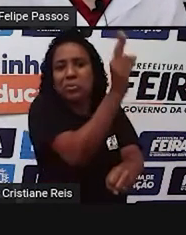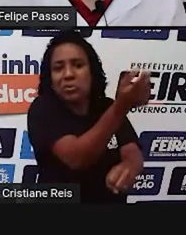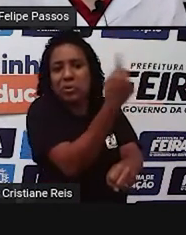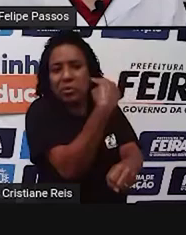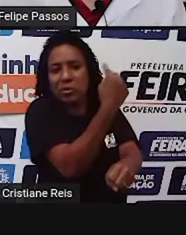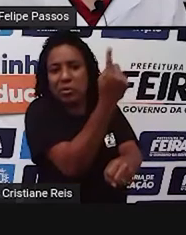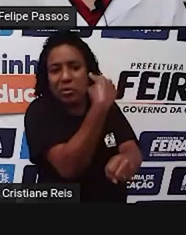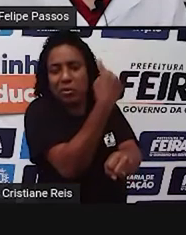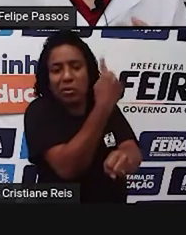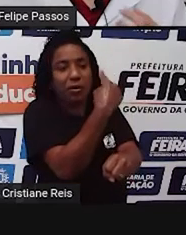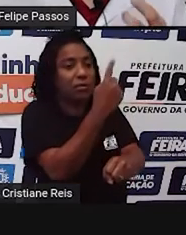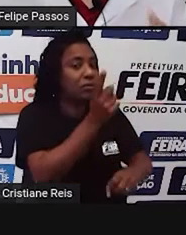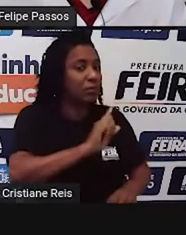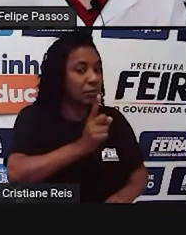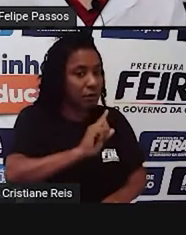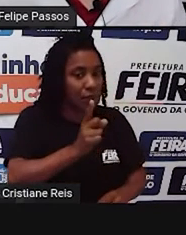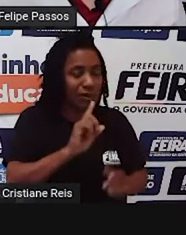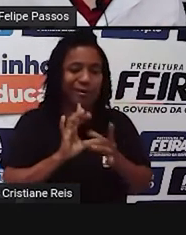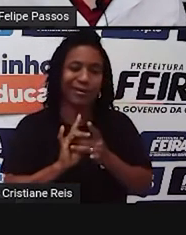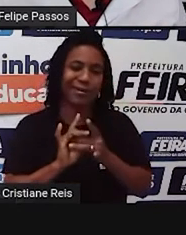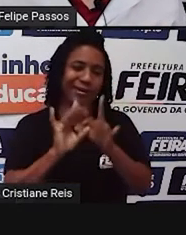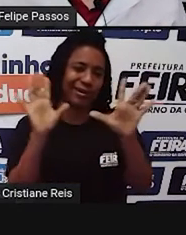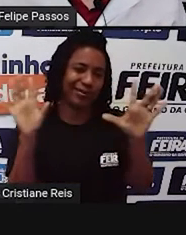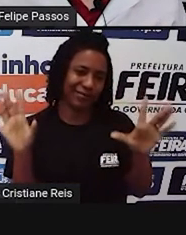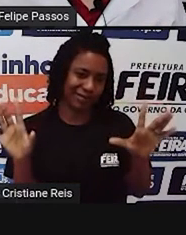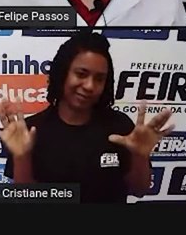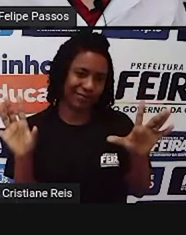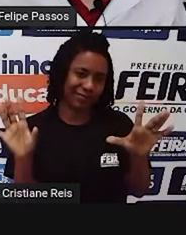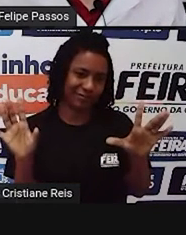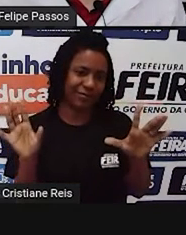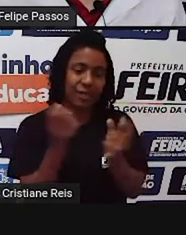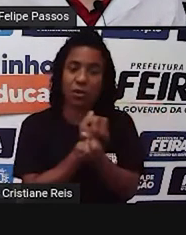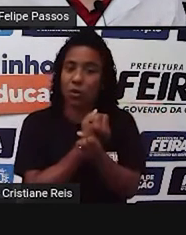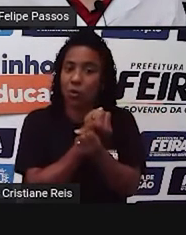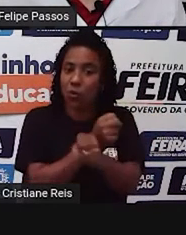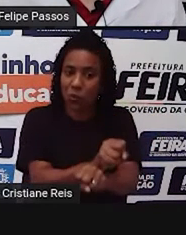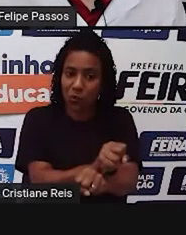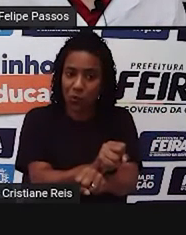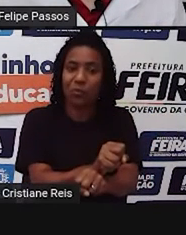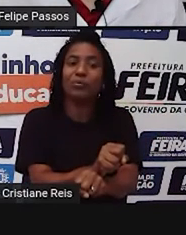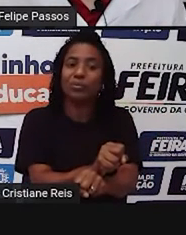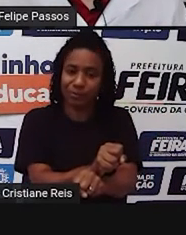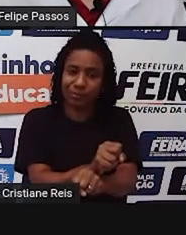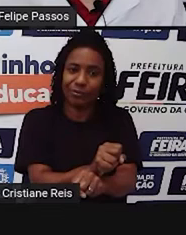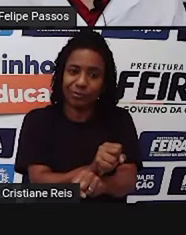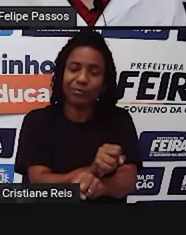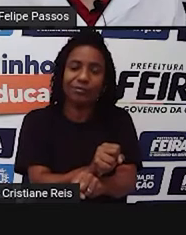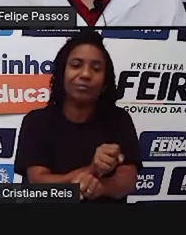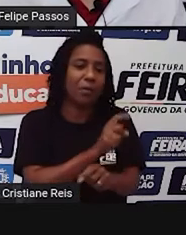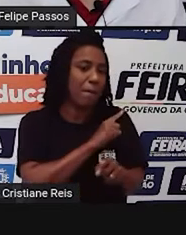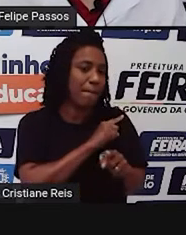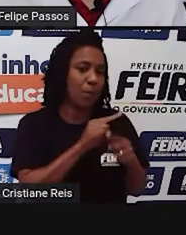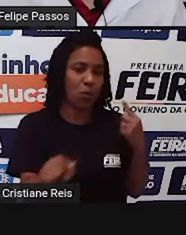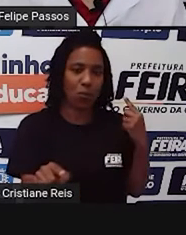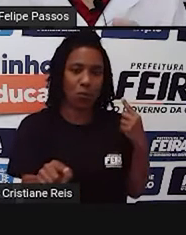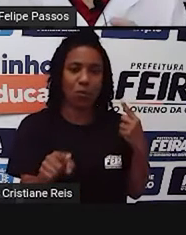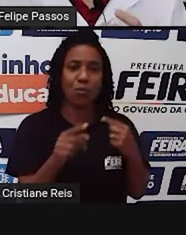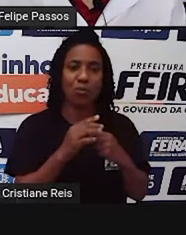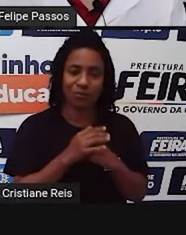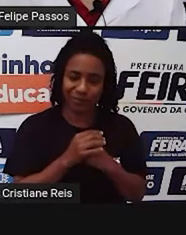vem no primeiro artigo falando contra o sistema escravagista. A escravidão, ela não é